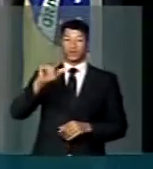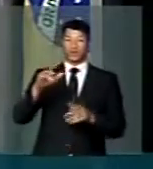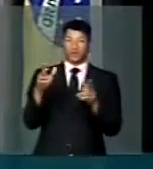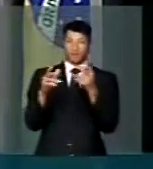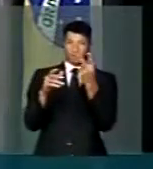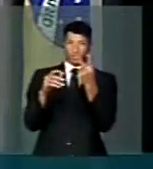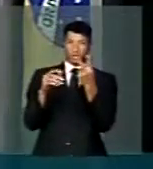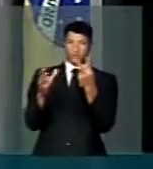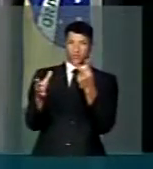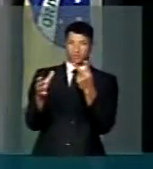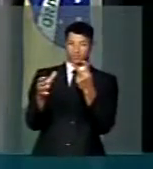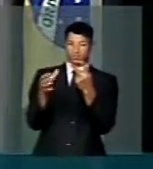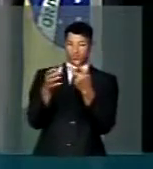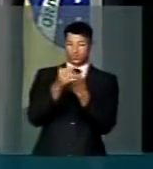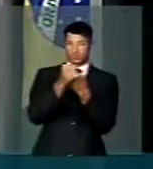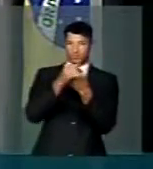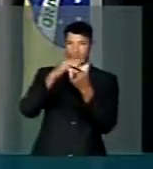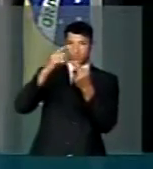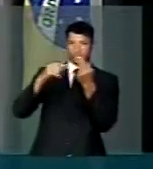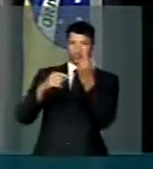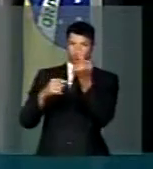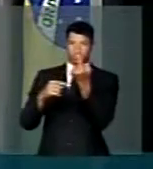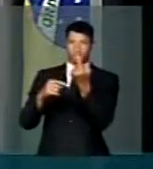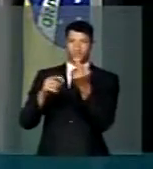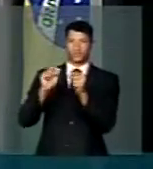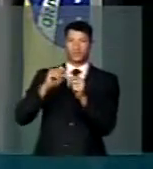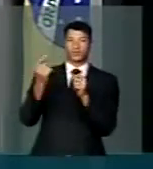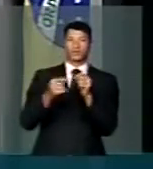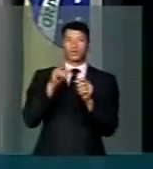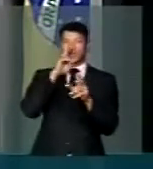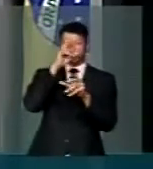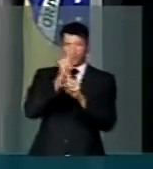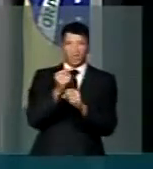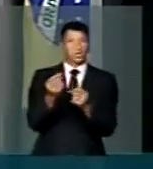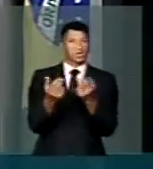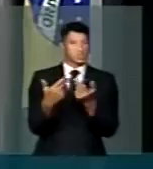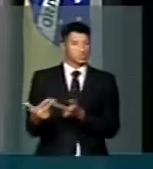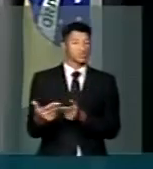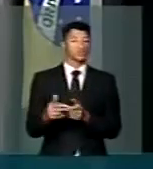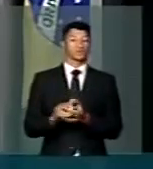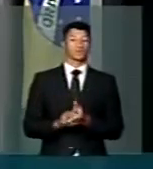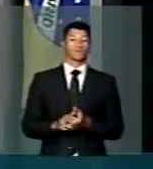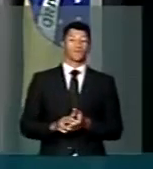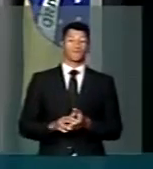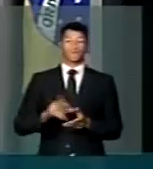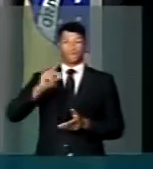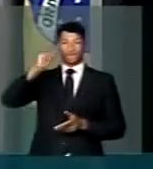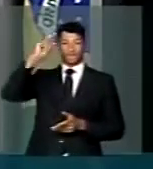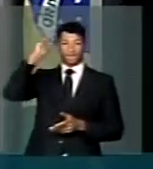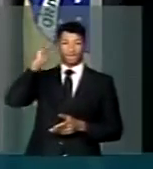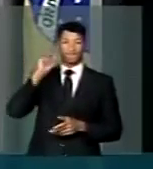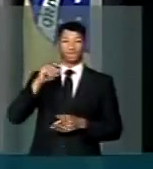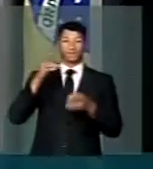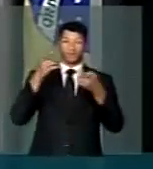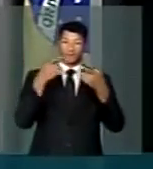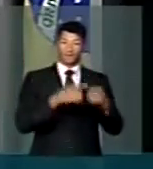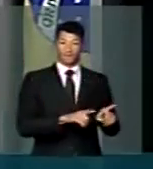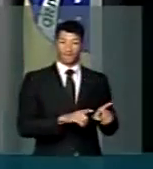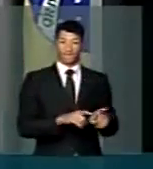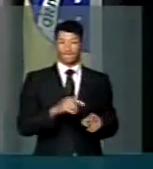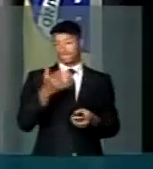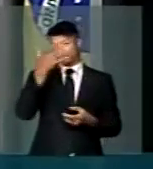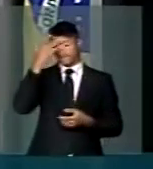cruzamento de duas sementes para produzir uma semente mais eficaz, mais produtiva. Naquela época, quem era contra,